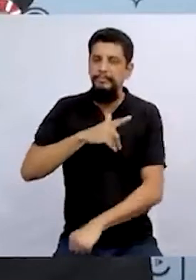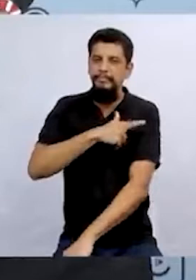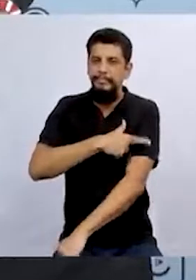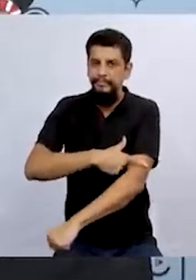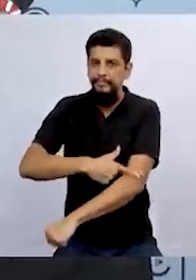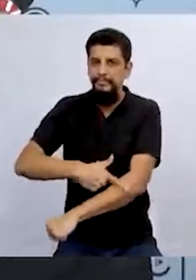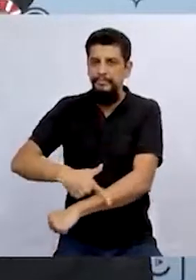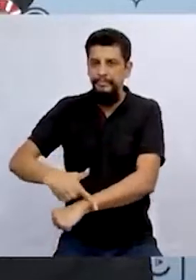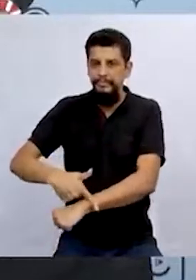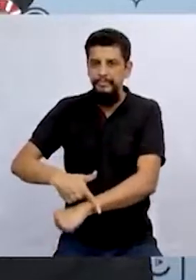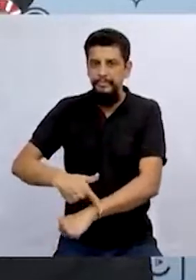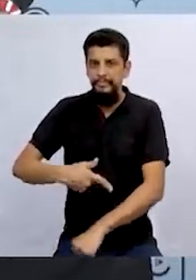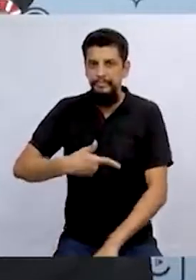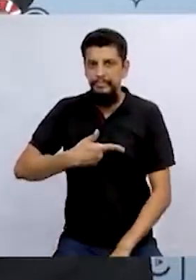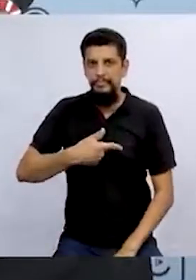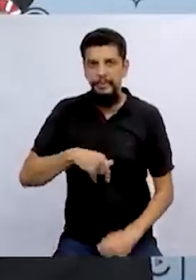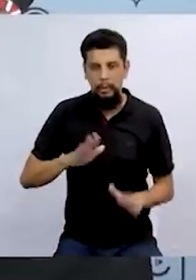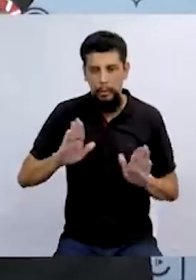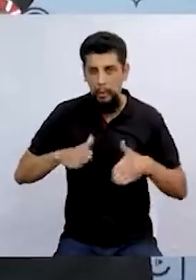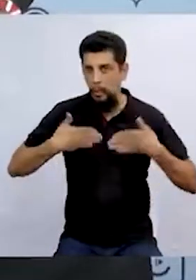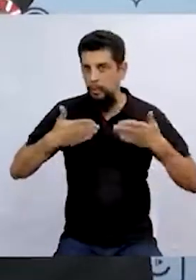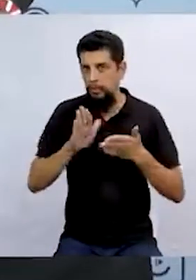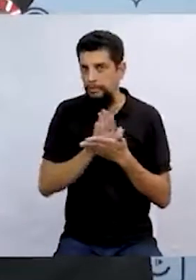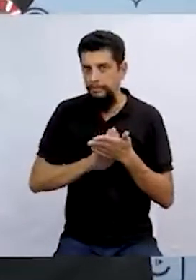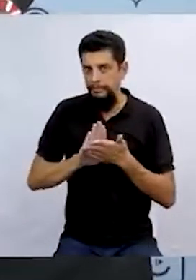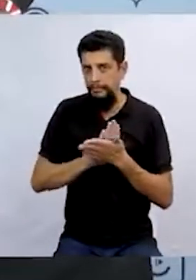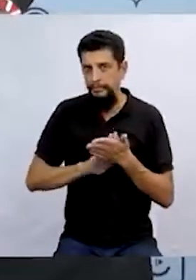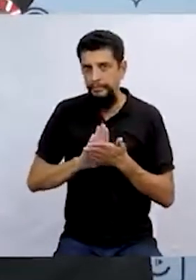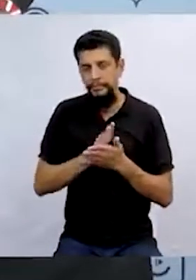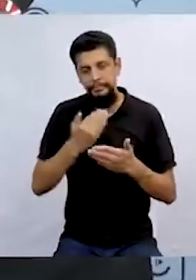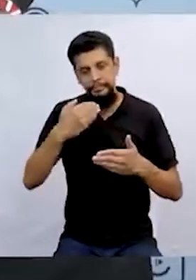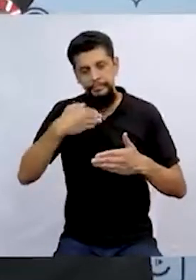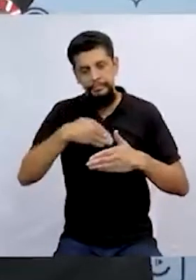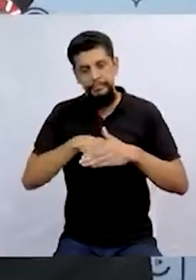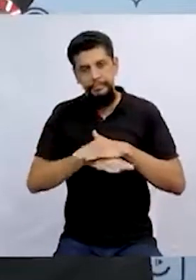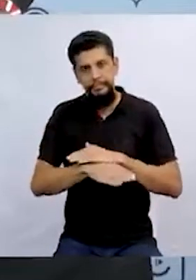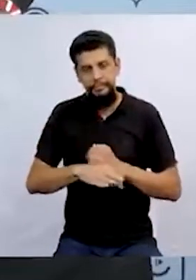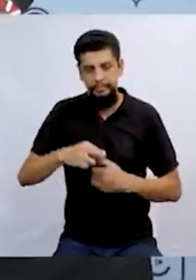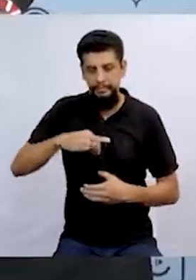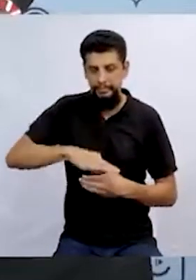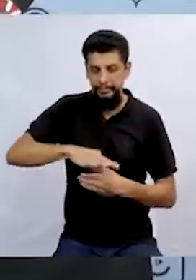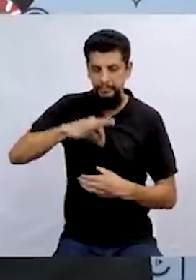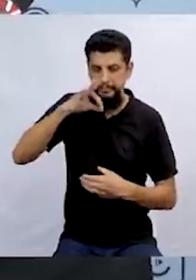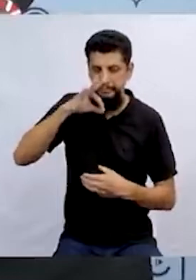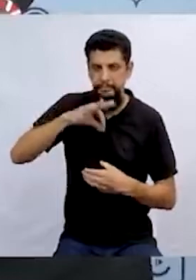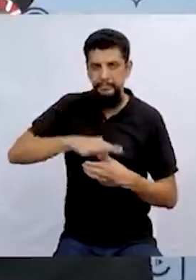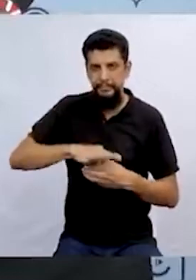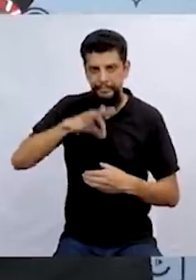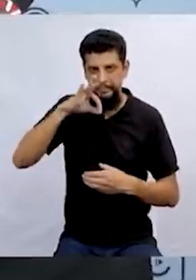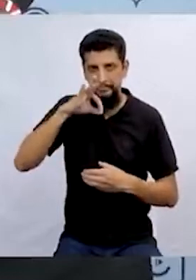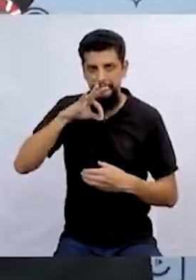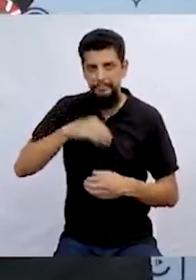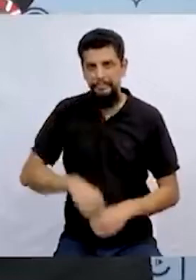educadas, que não assustam ninguém. E entram para tomar um chá.